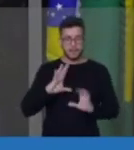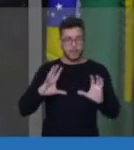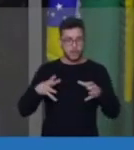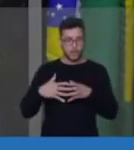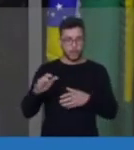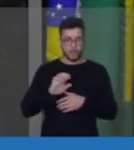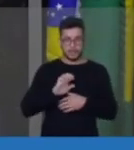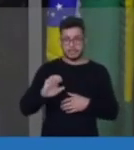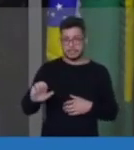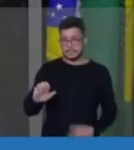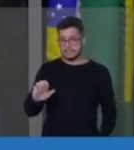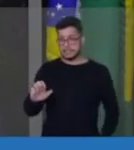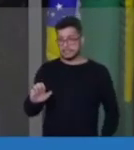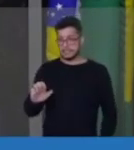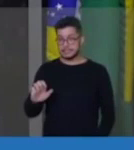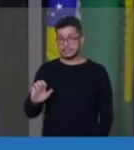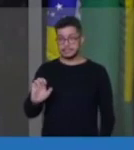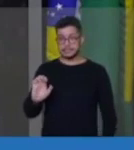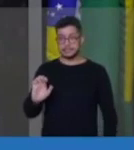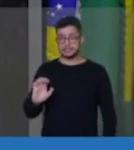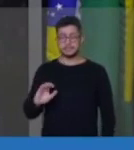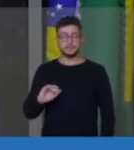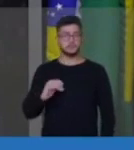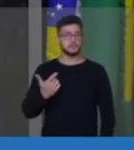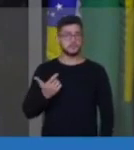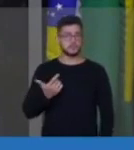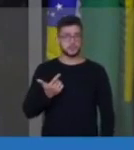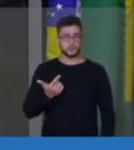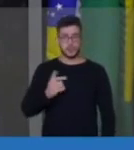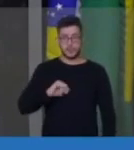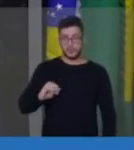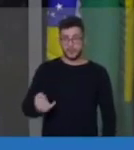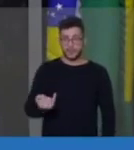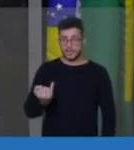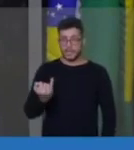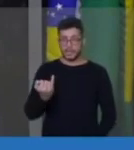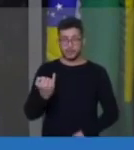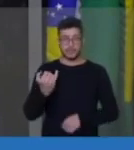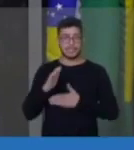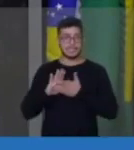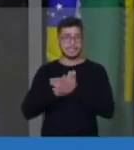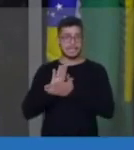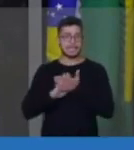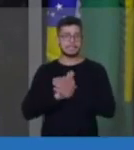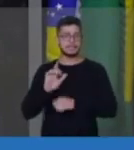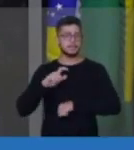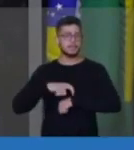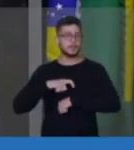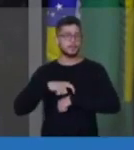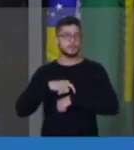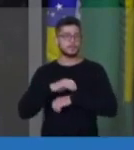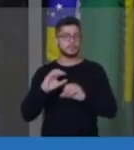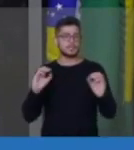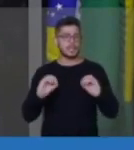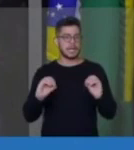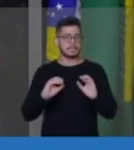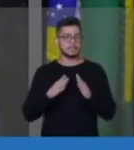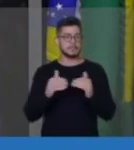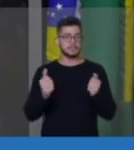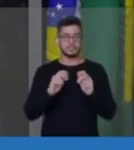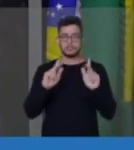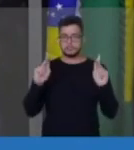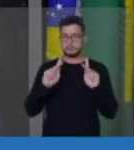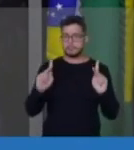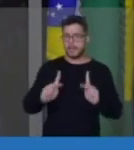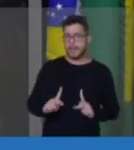tiraram um segundo para pedir paz. Para pedir segurança.